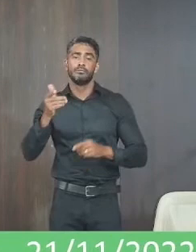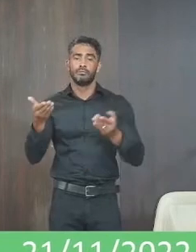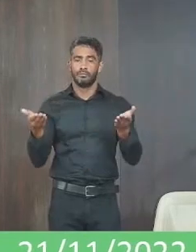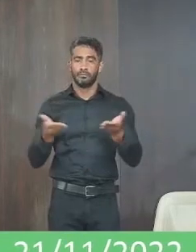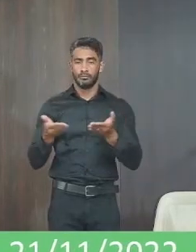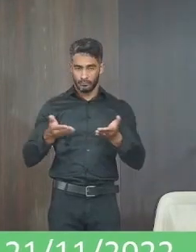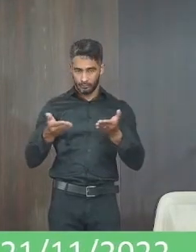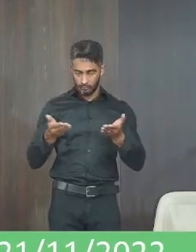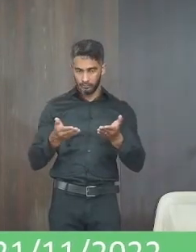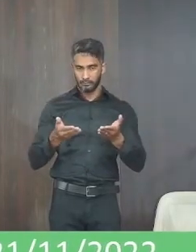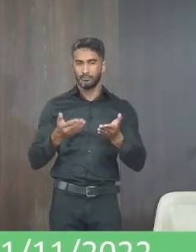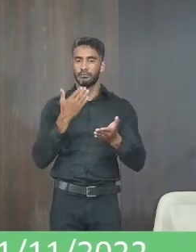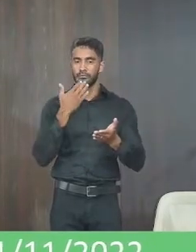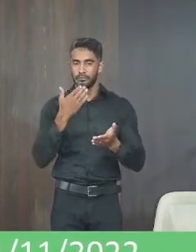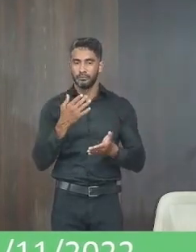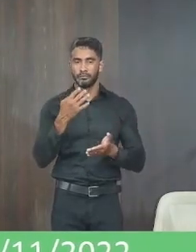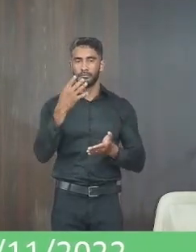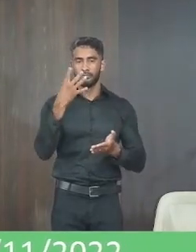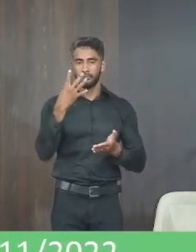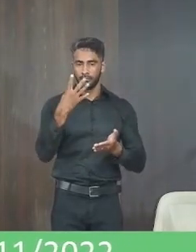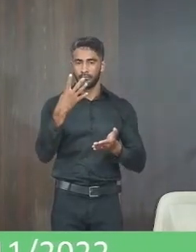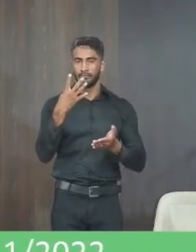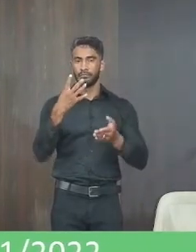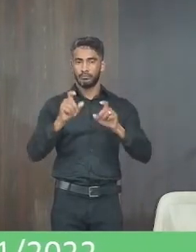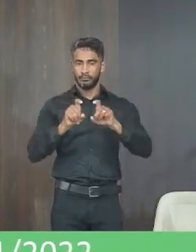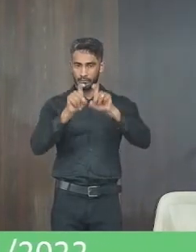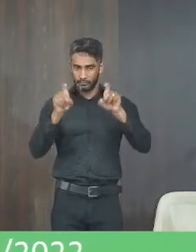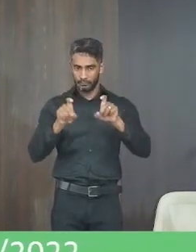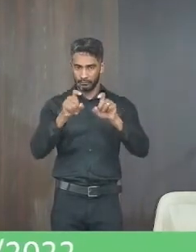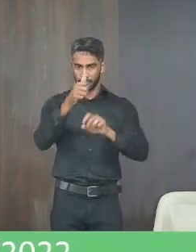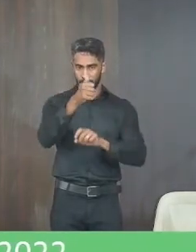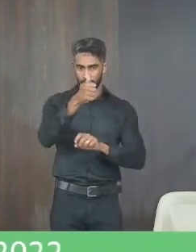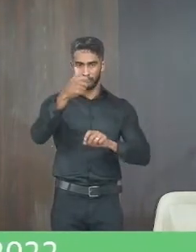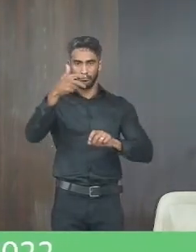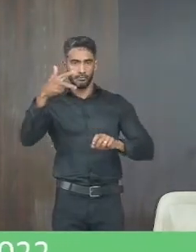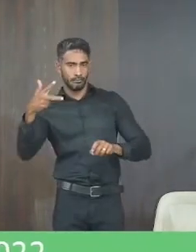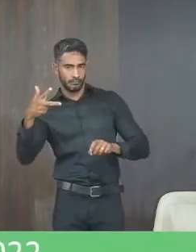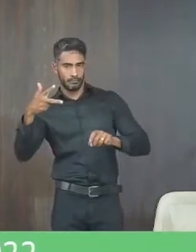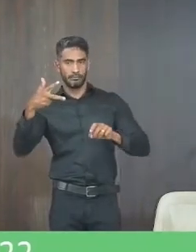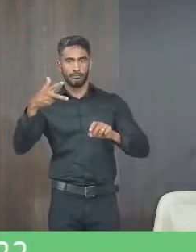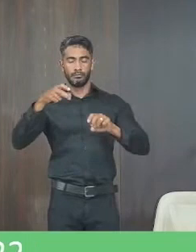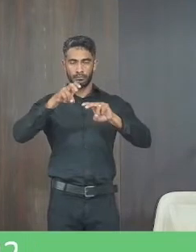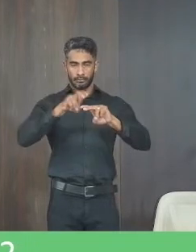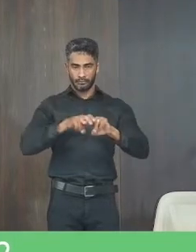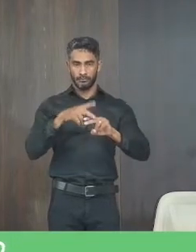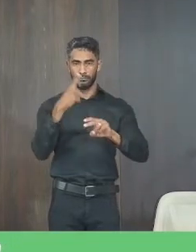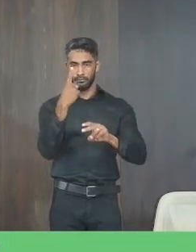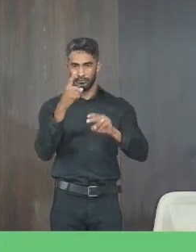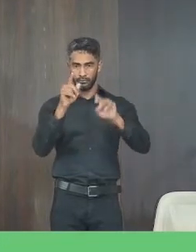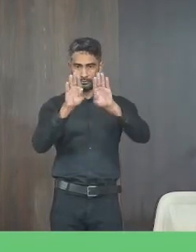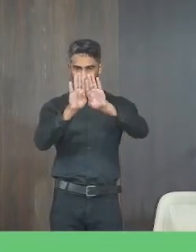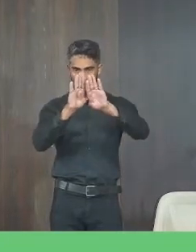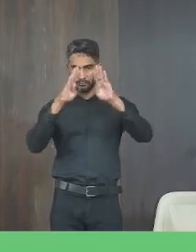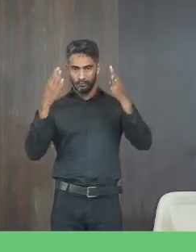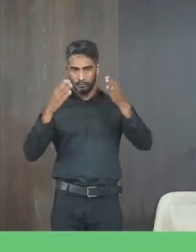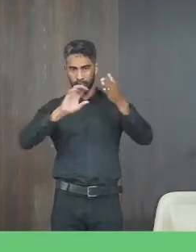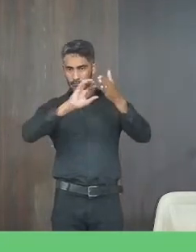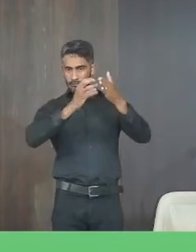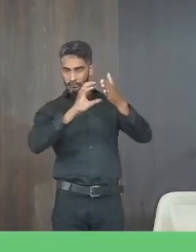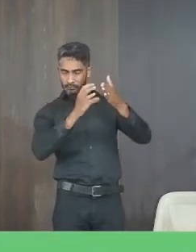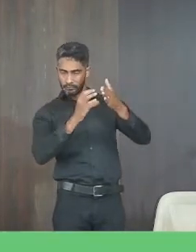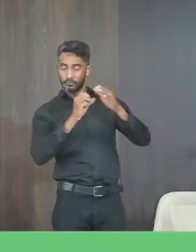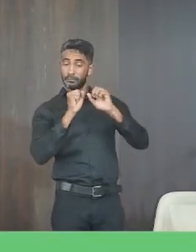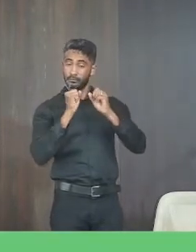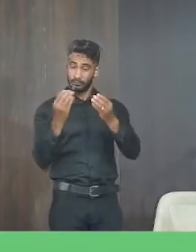através da nossa ação quatro computadores treze cadeiras giratórias e um armário cofre isso aí vem para poder